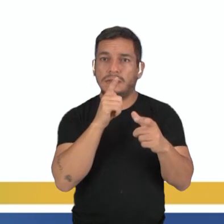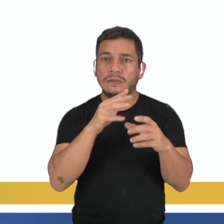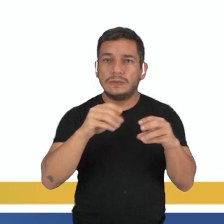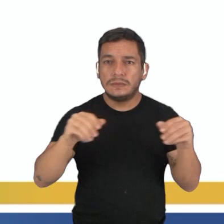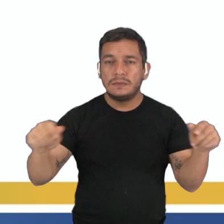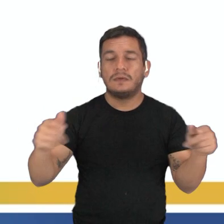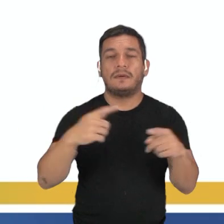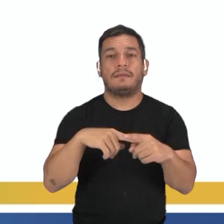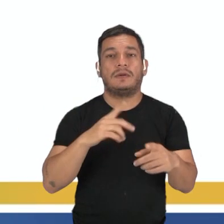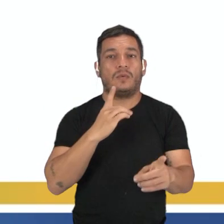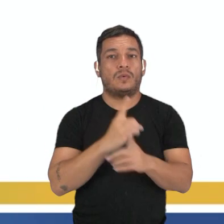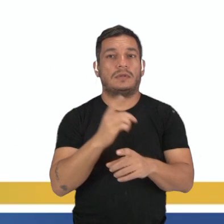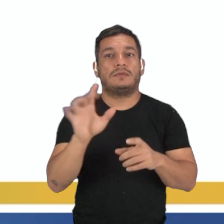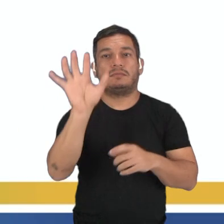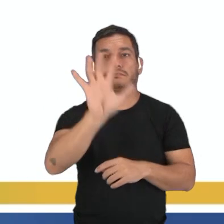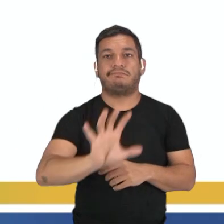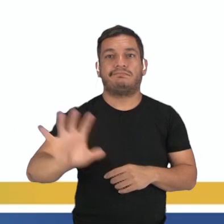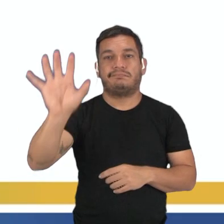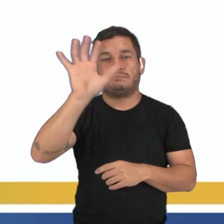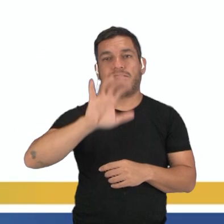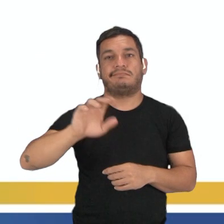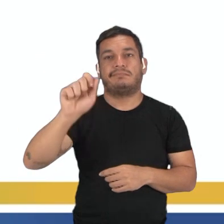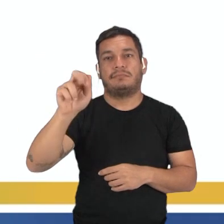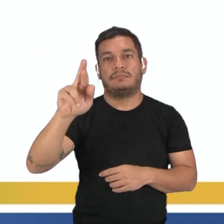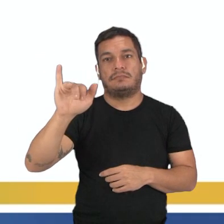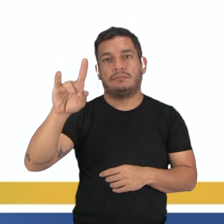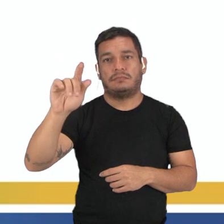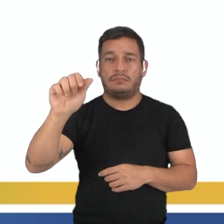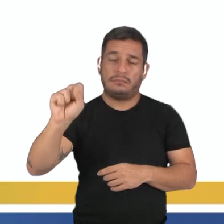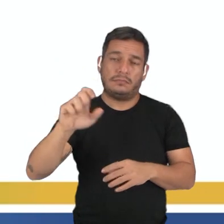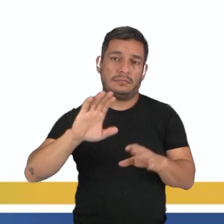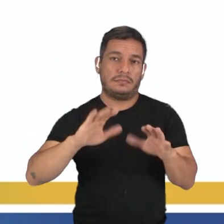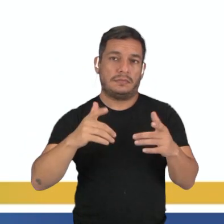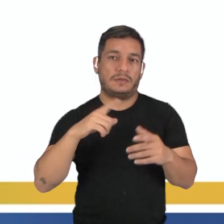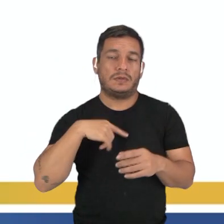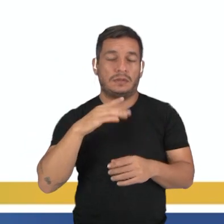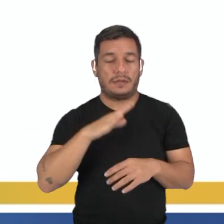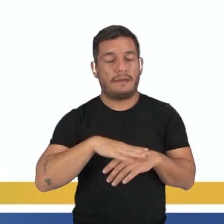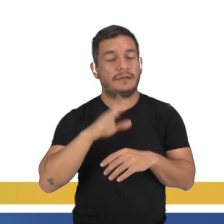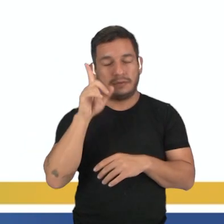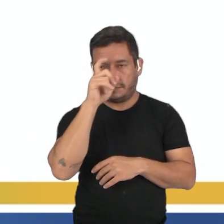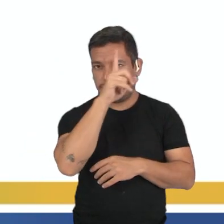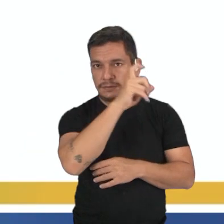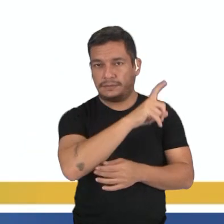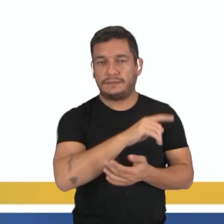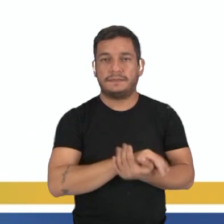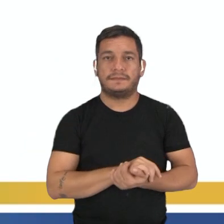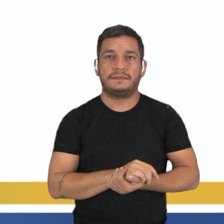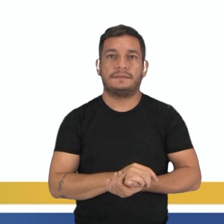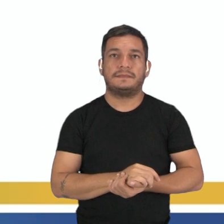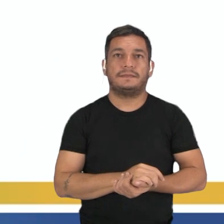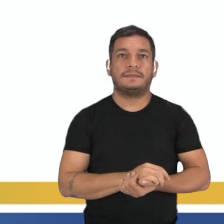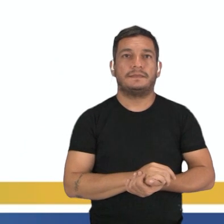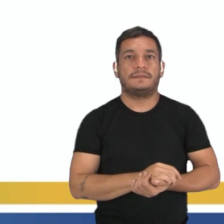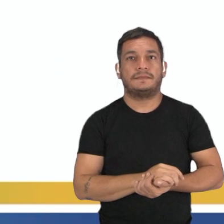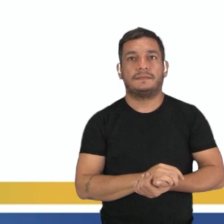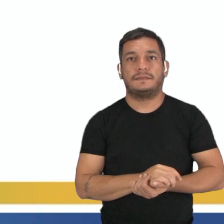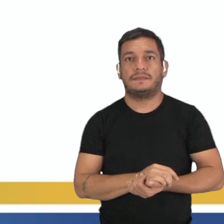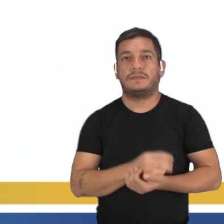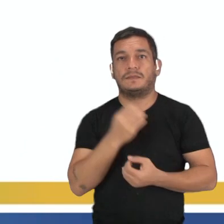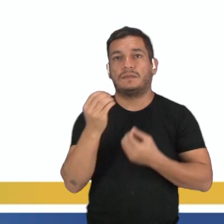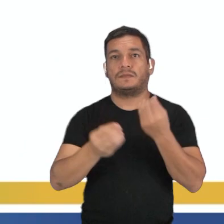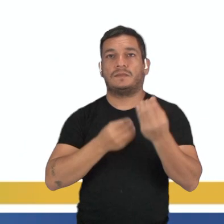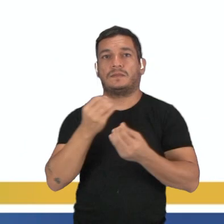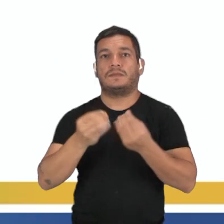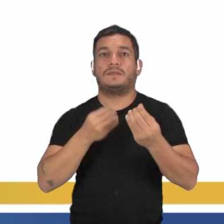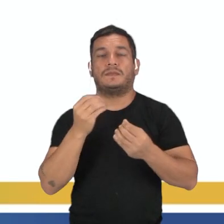a gente consiga encontrar em regiões que são um pouco áridas, tá? Só que é claro que vai ser com a maior dificuldade. E aqui, como é que é